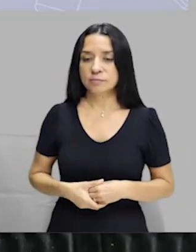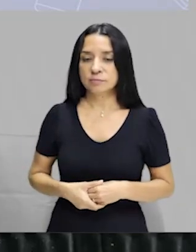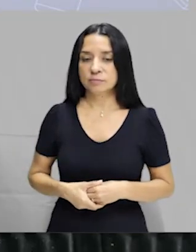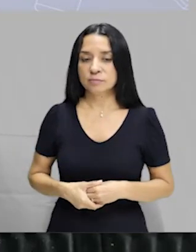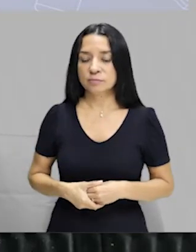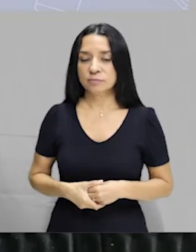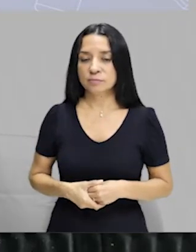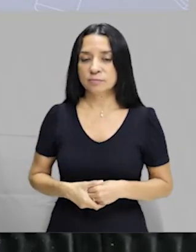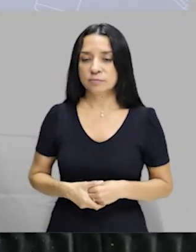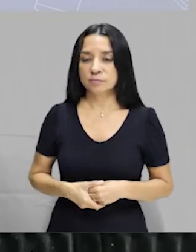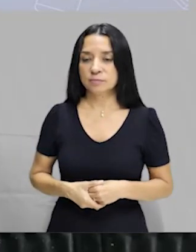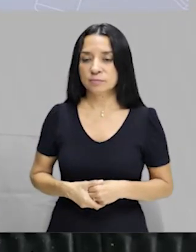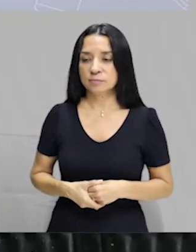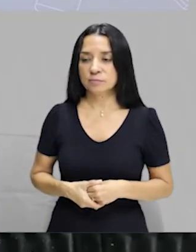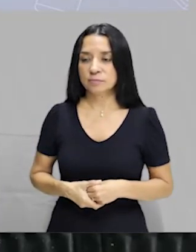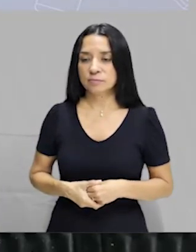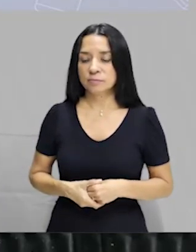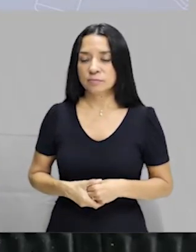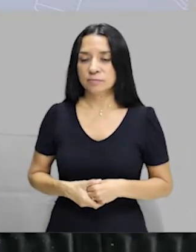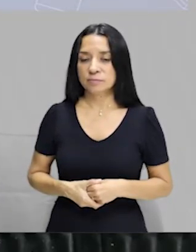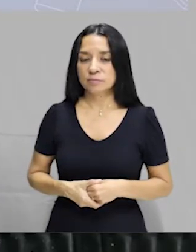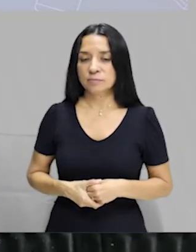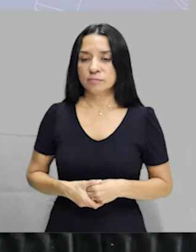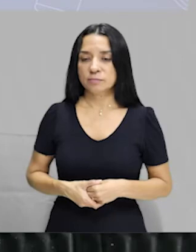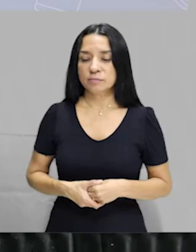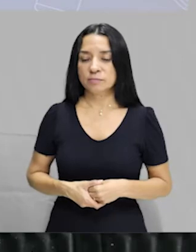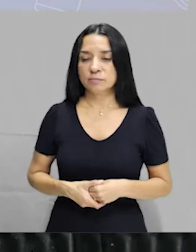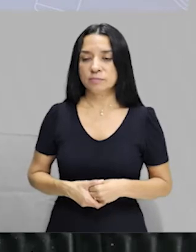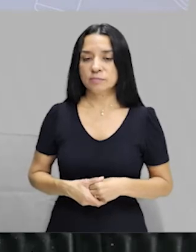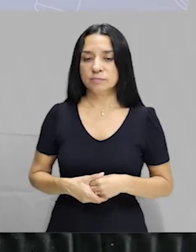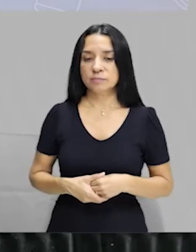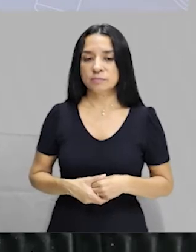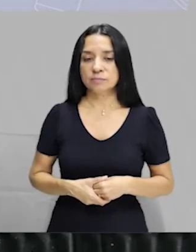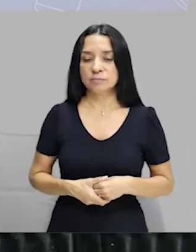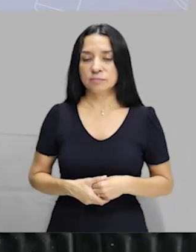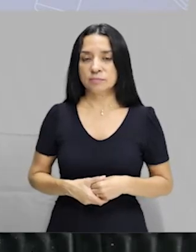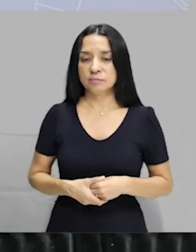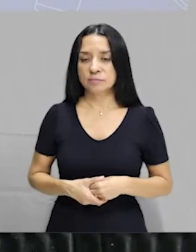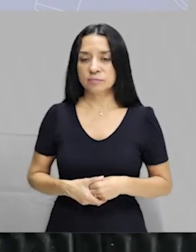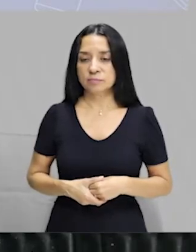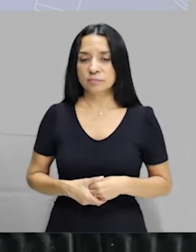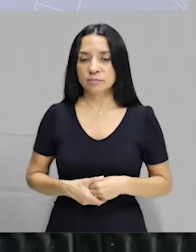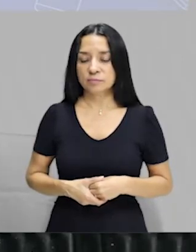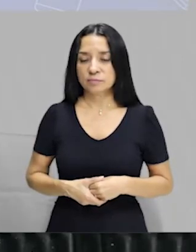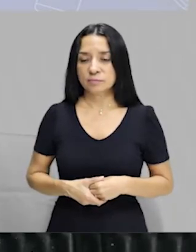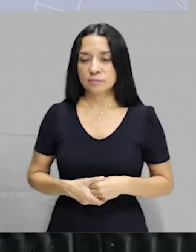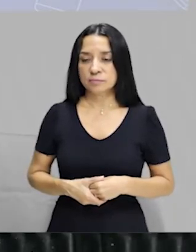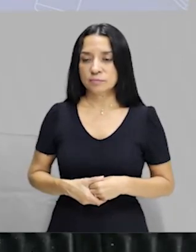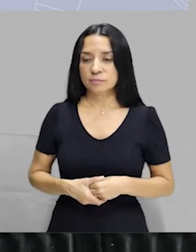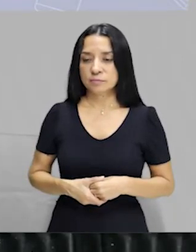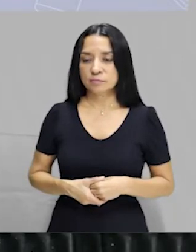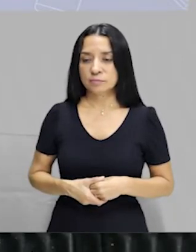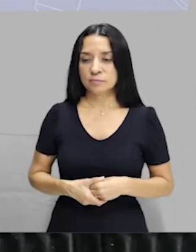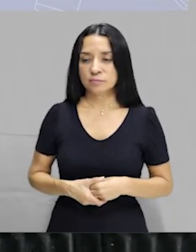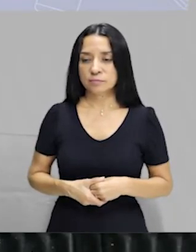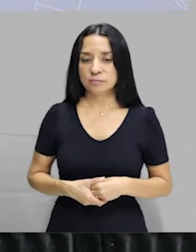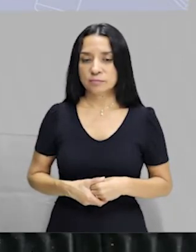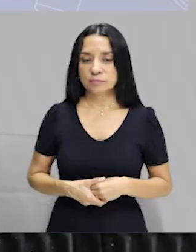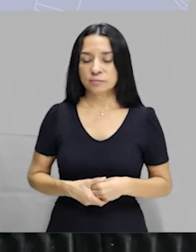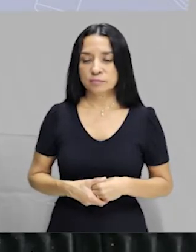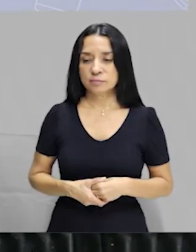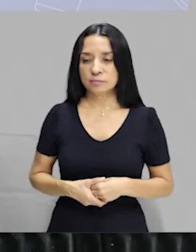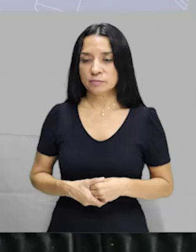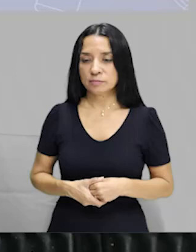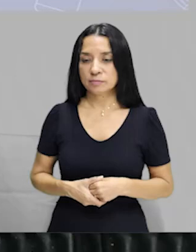decisión sea esta. Tá? Então, vamos lá. El juez, creer, que la mejor